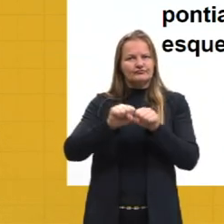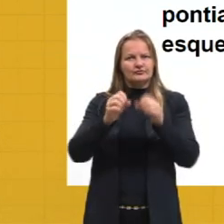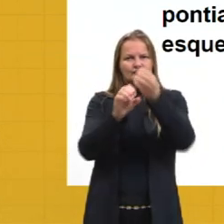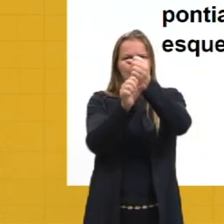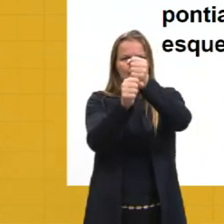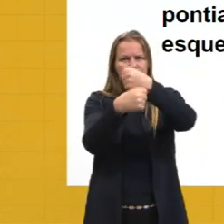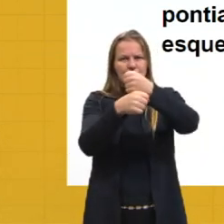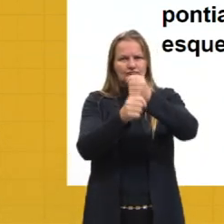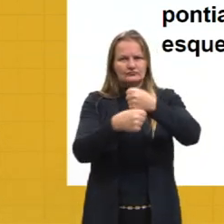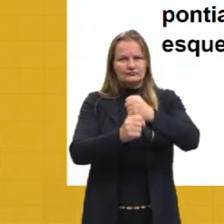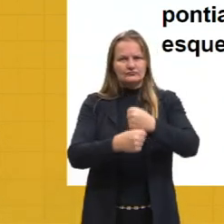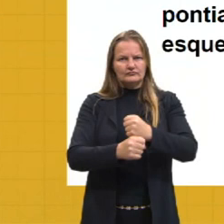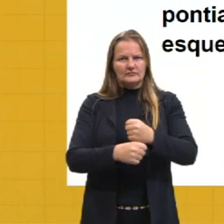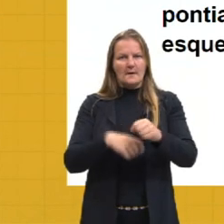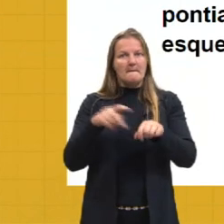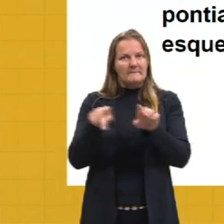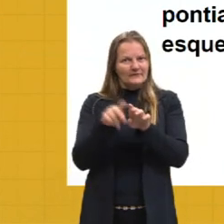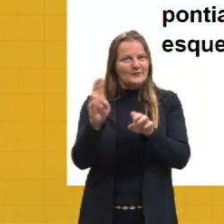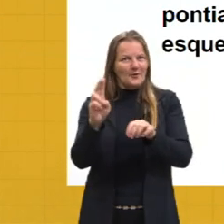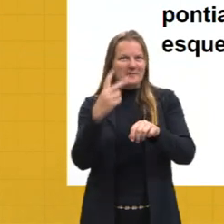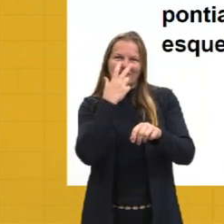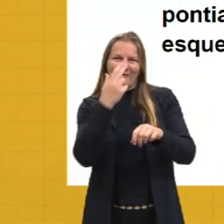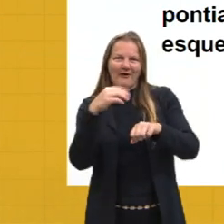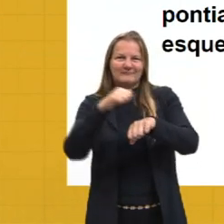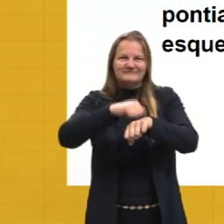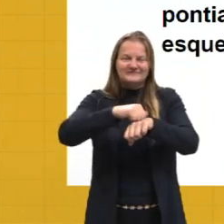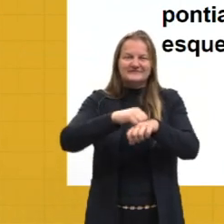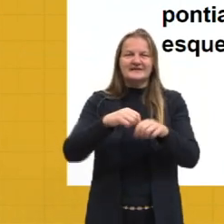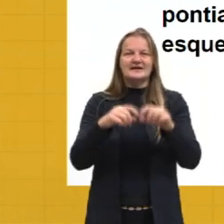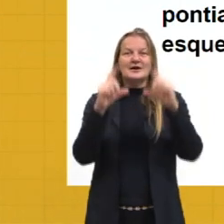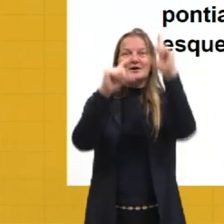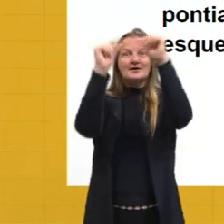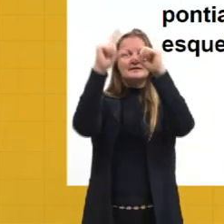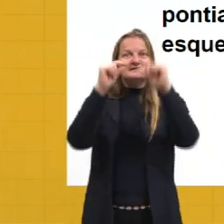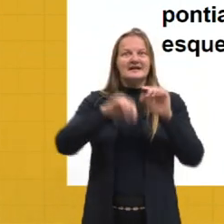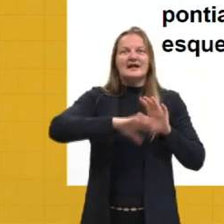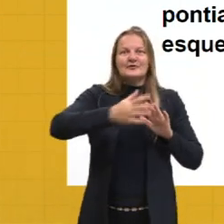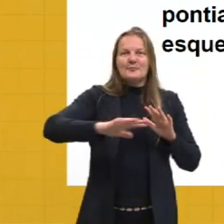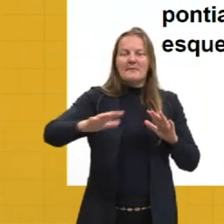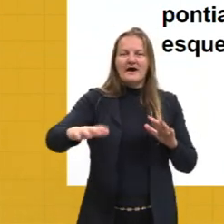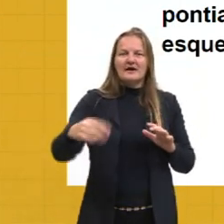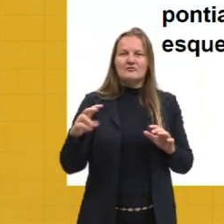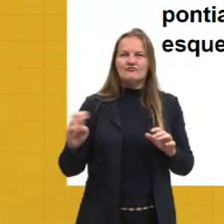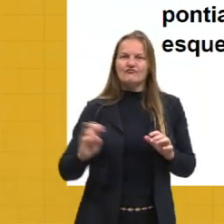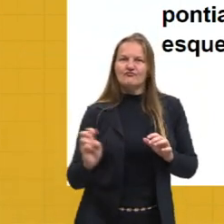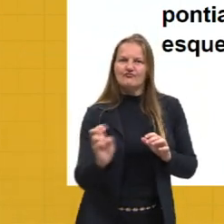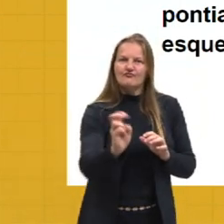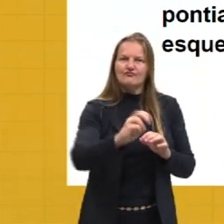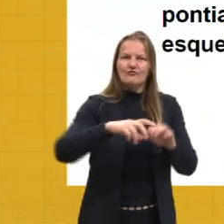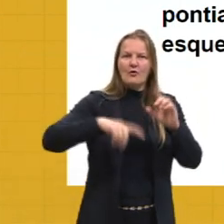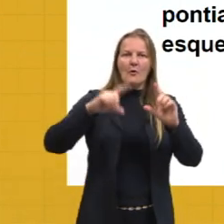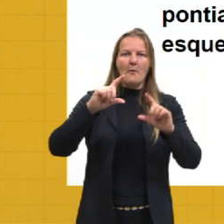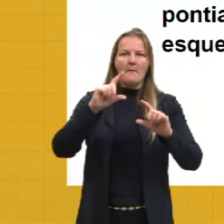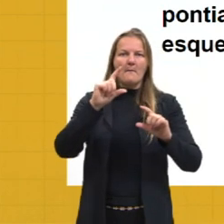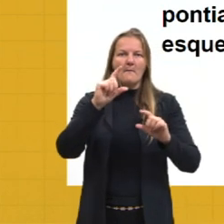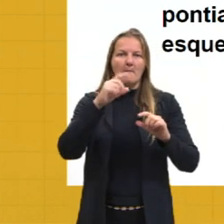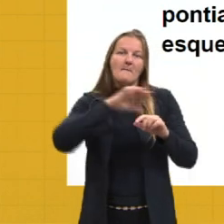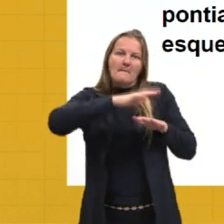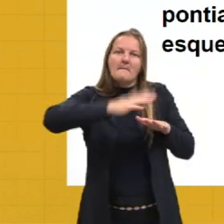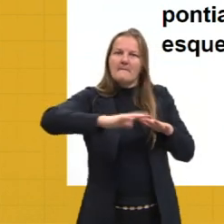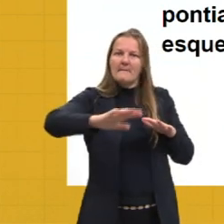equinodermatas estão as estrelas do mar, serpente do mar, bolacha da praia,